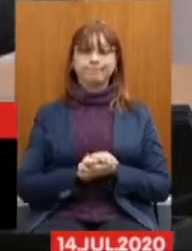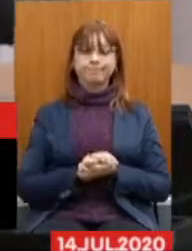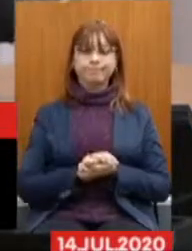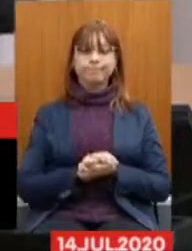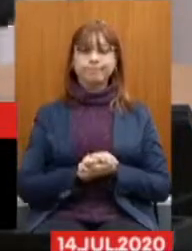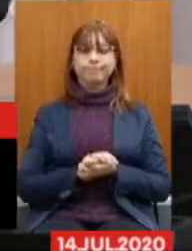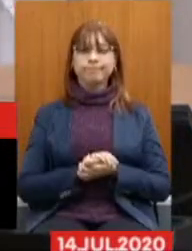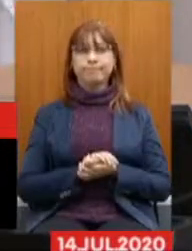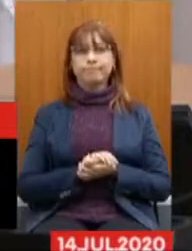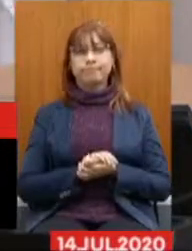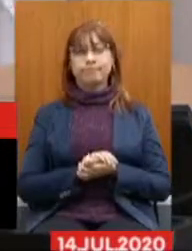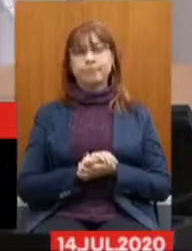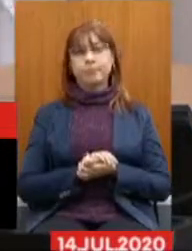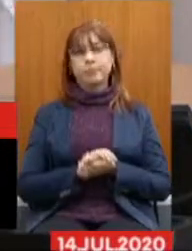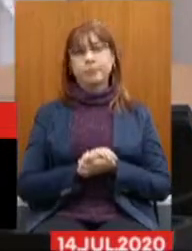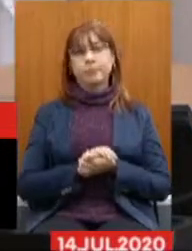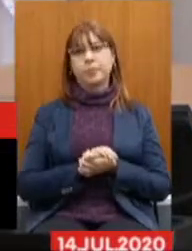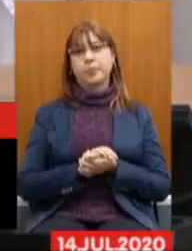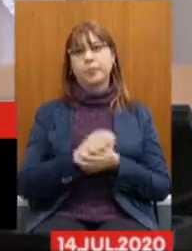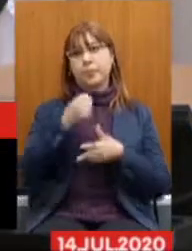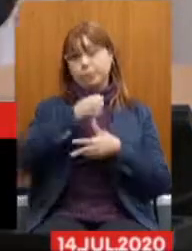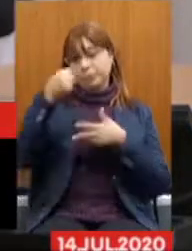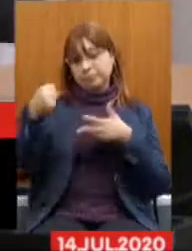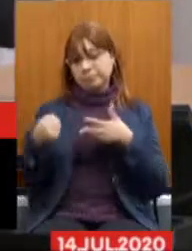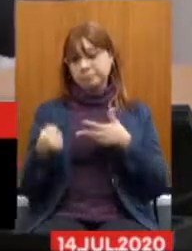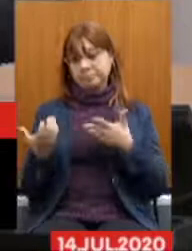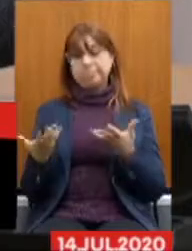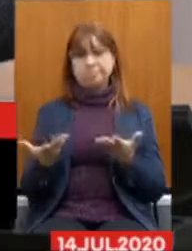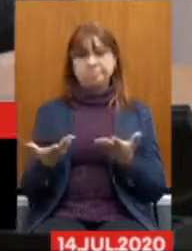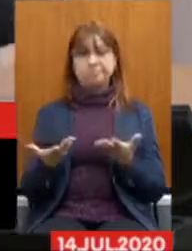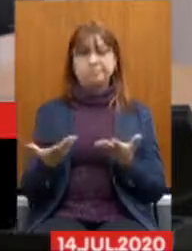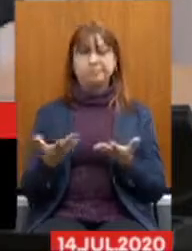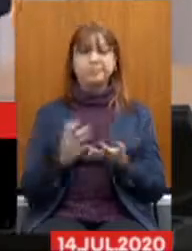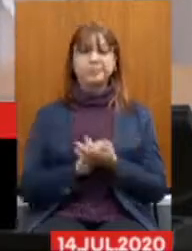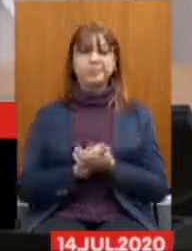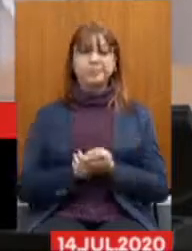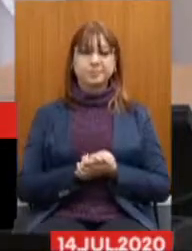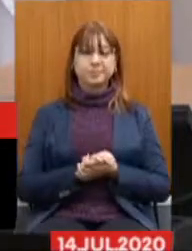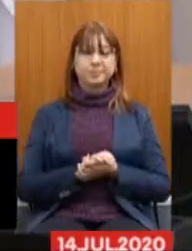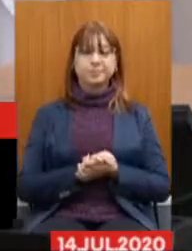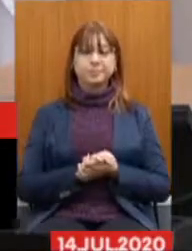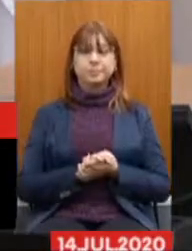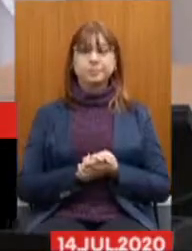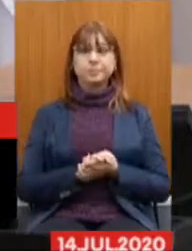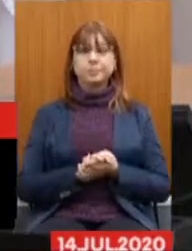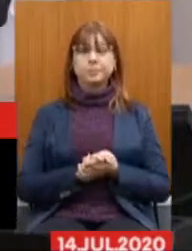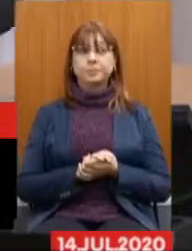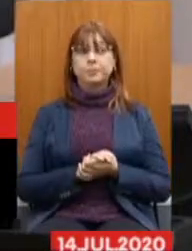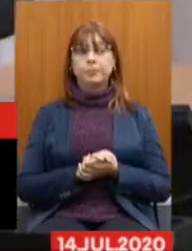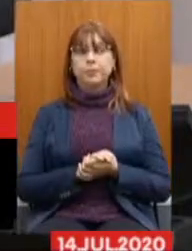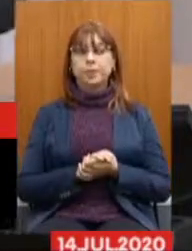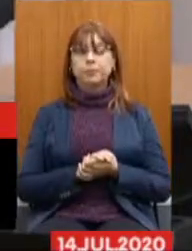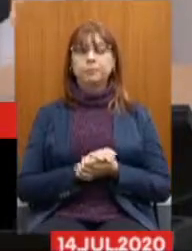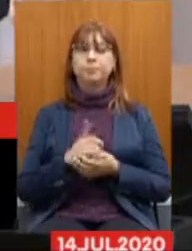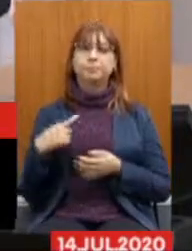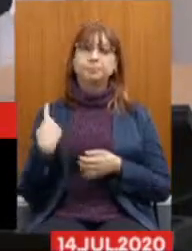ou de todos os seus poderes. Nós representamos,